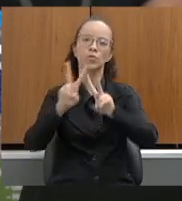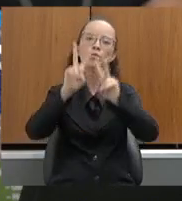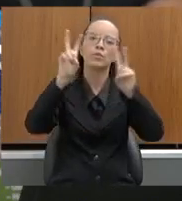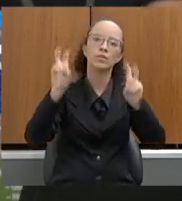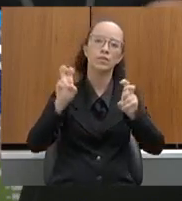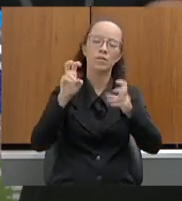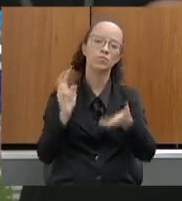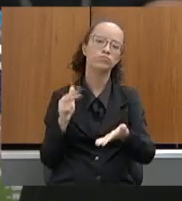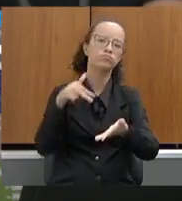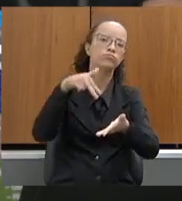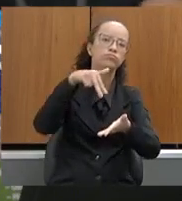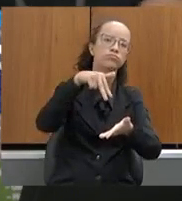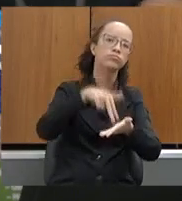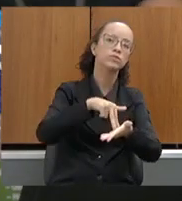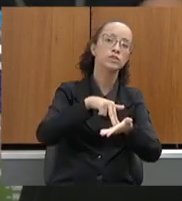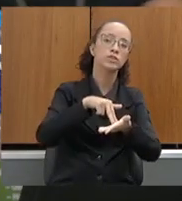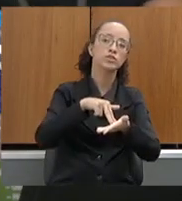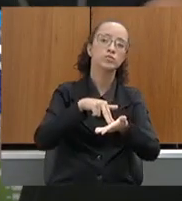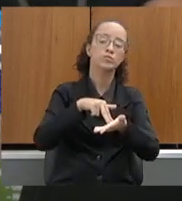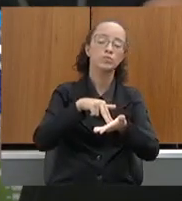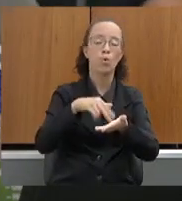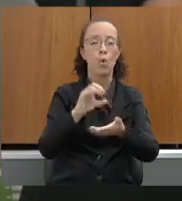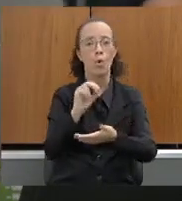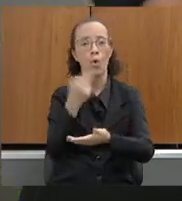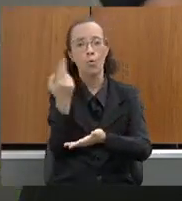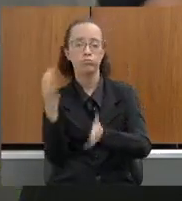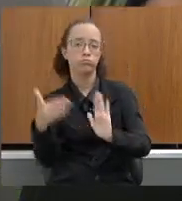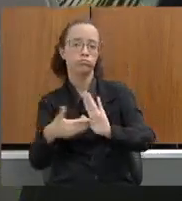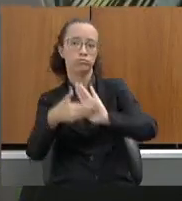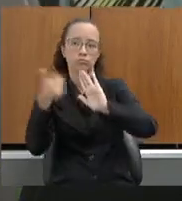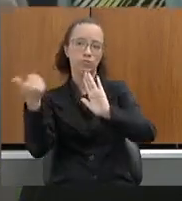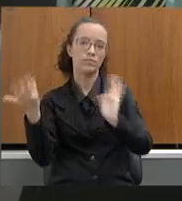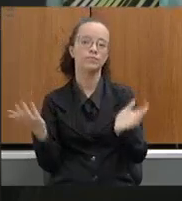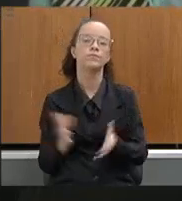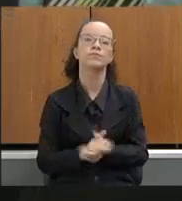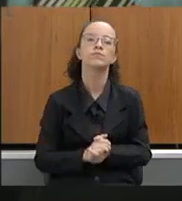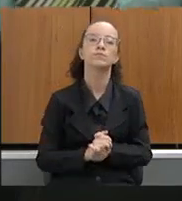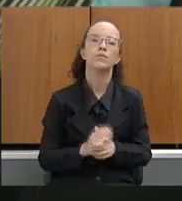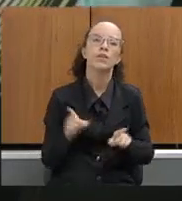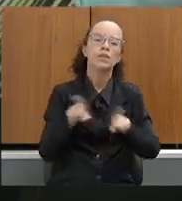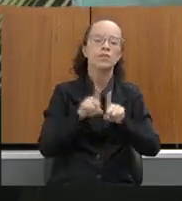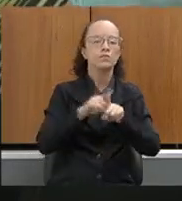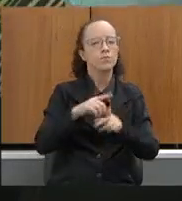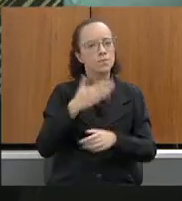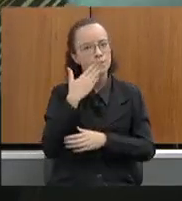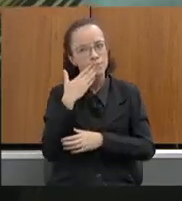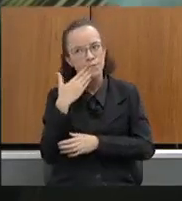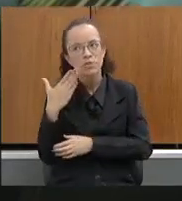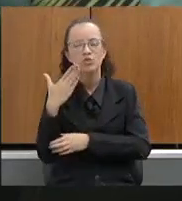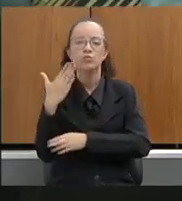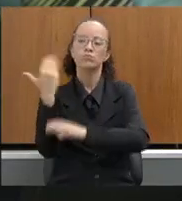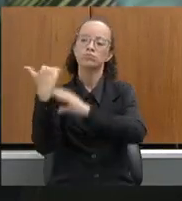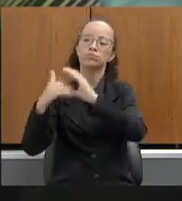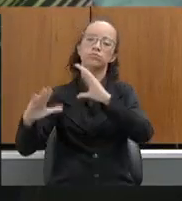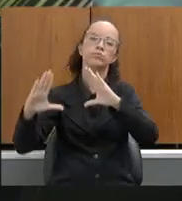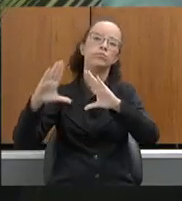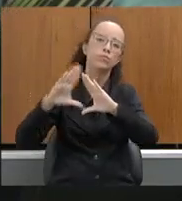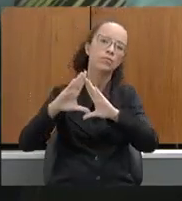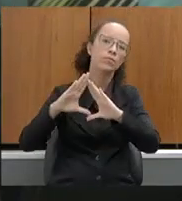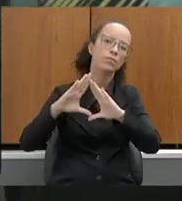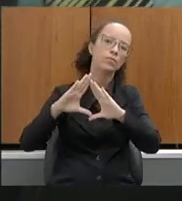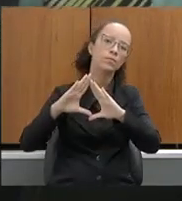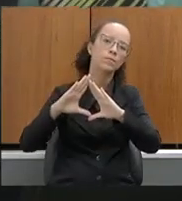quanto à necessidade ou dispensa de licitação. Pedido de providências para que encaminhe a Assembleia Legislativa o histórico das agendas